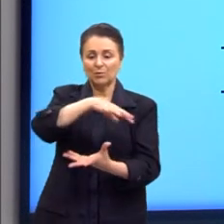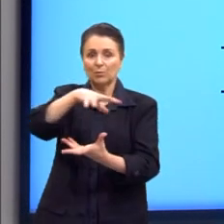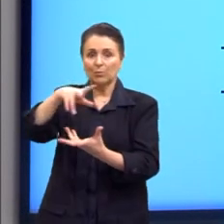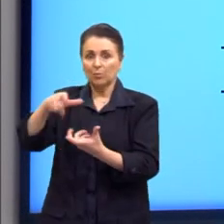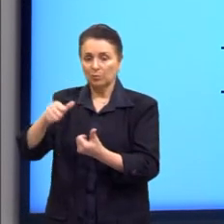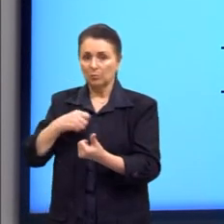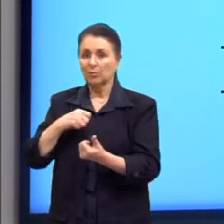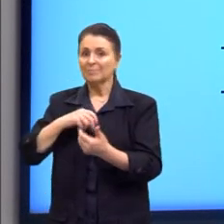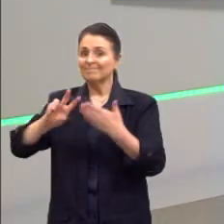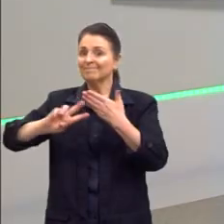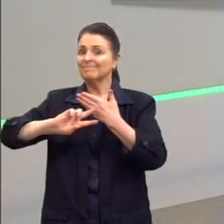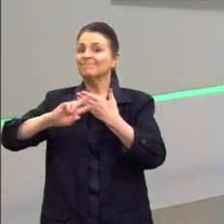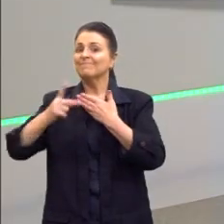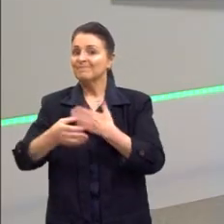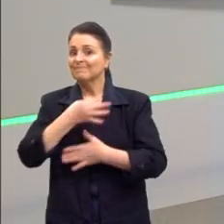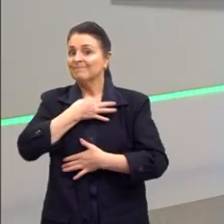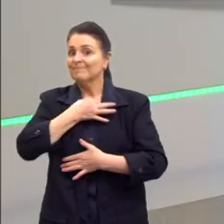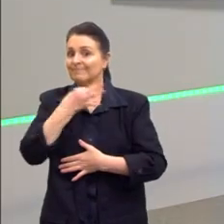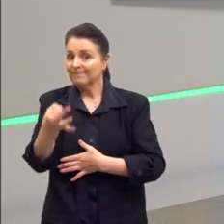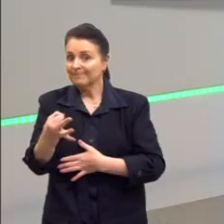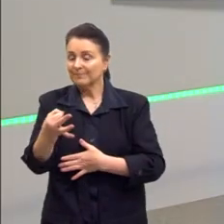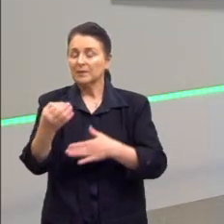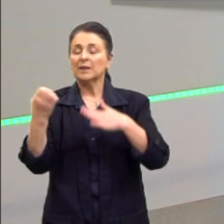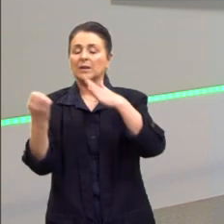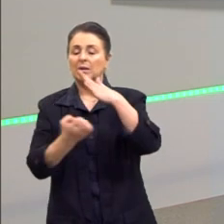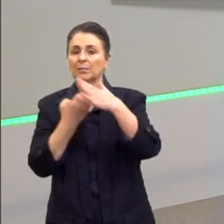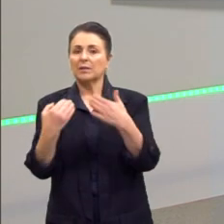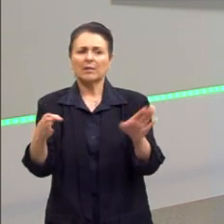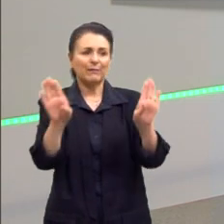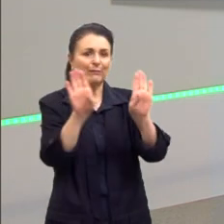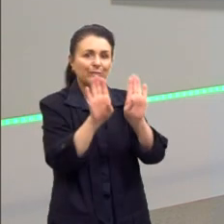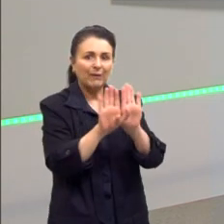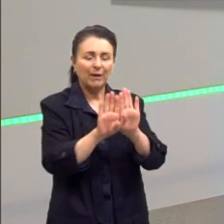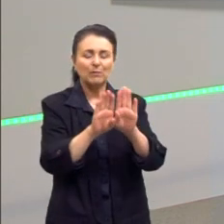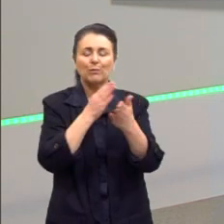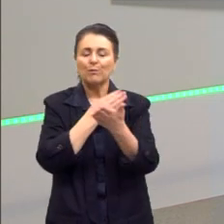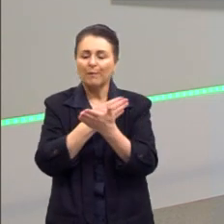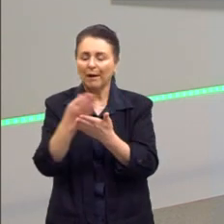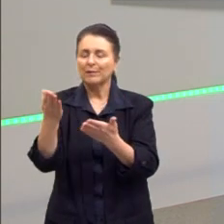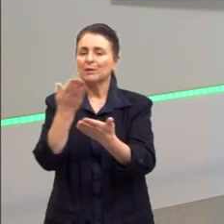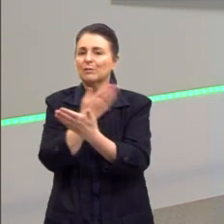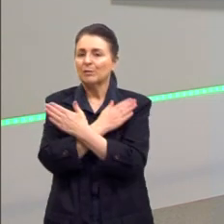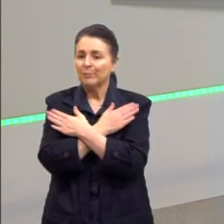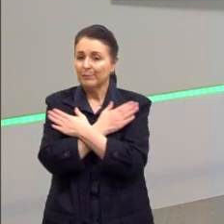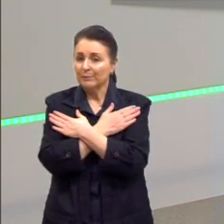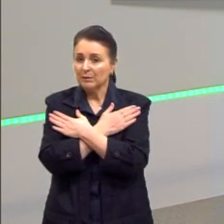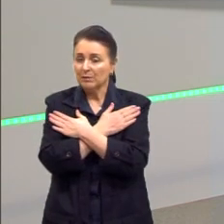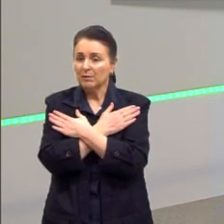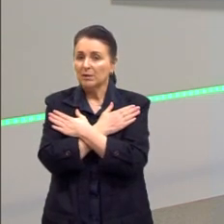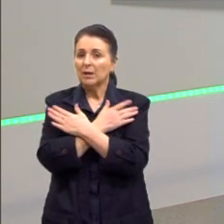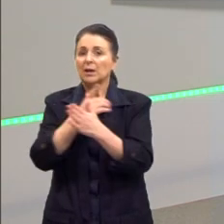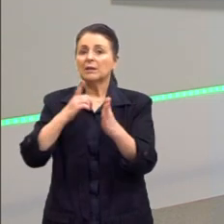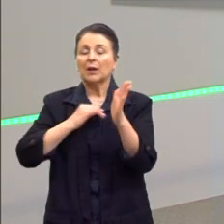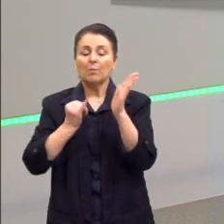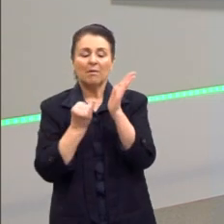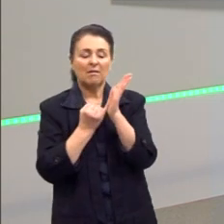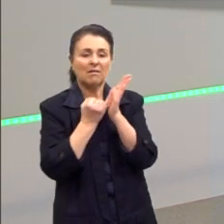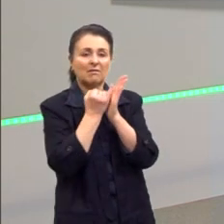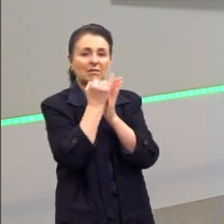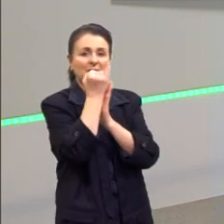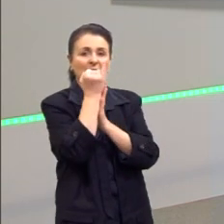efeitos terríveis, como eu falei. Empresas fecham, pessoas ficam desempregadas, depois tem uma inflação,